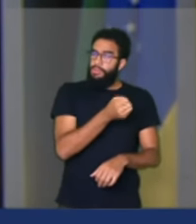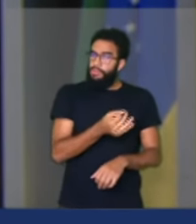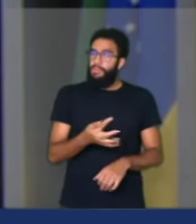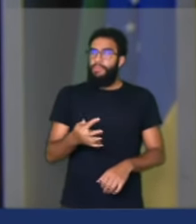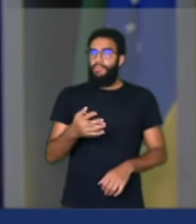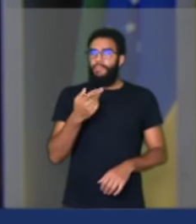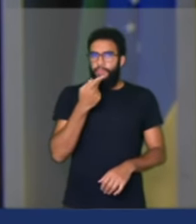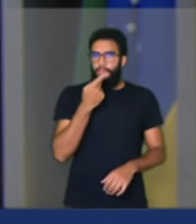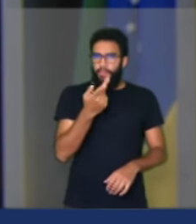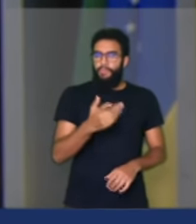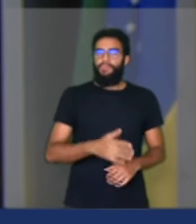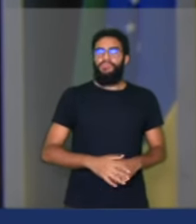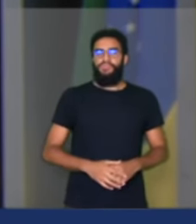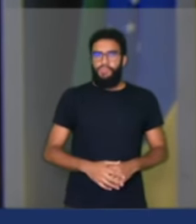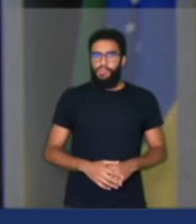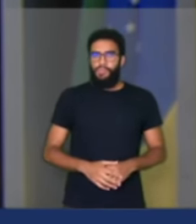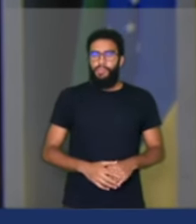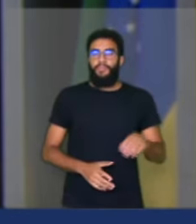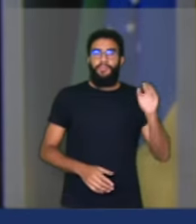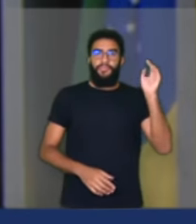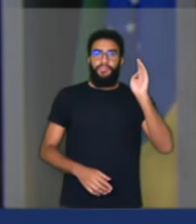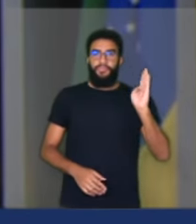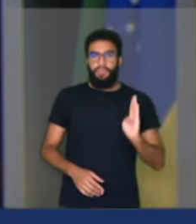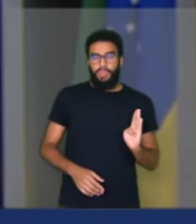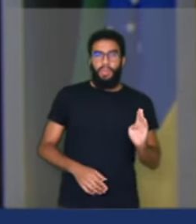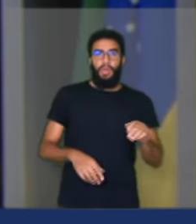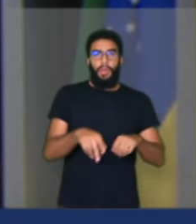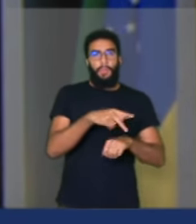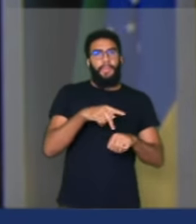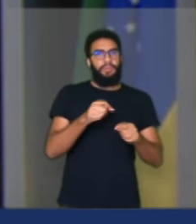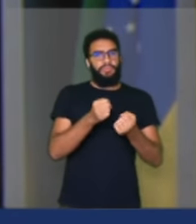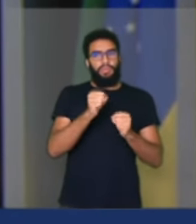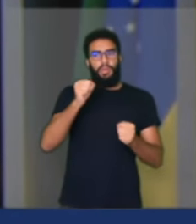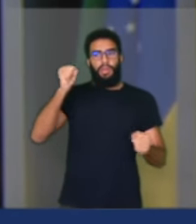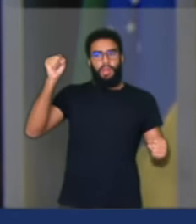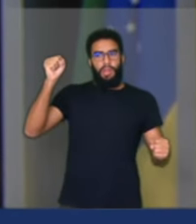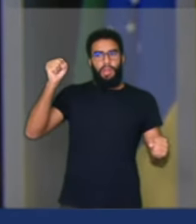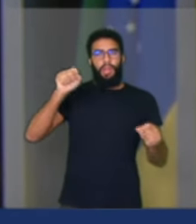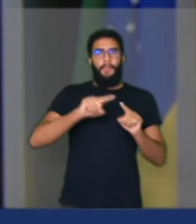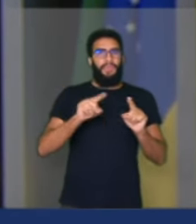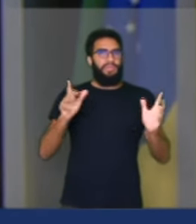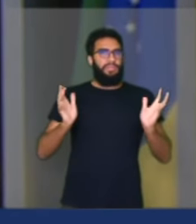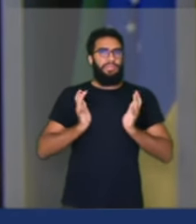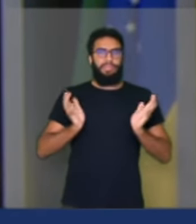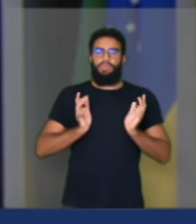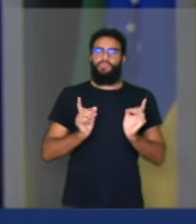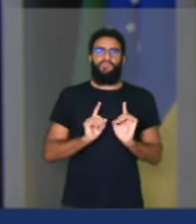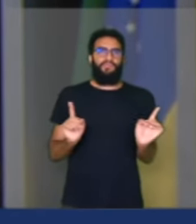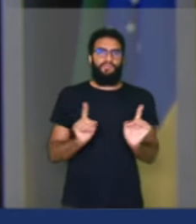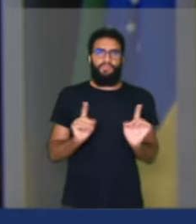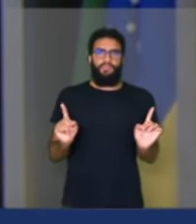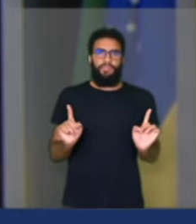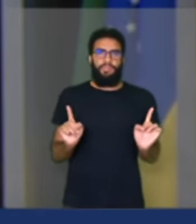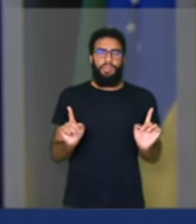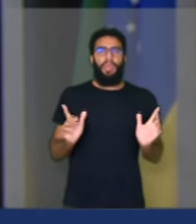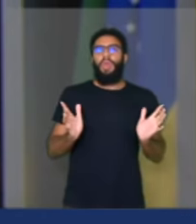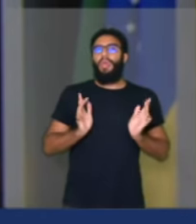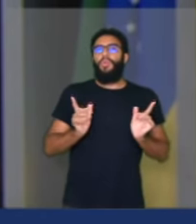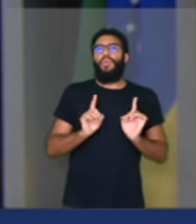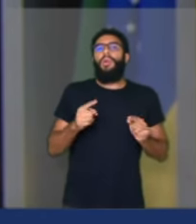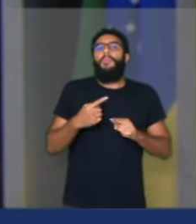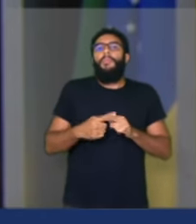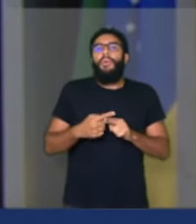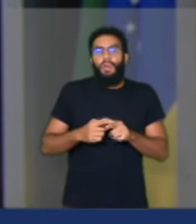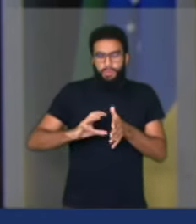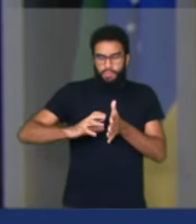agora há pouco que o Brasil é um país grande, mas não é um país rico. Não é rico porque o PT não deixou.